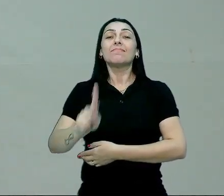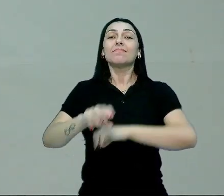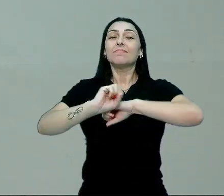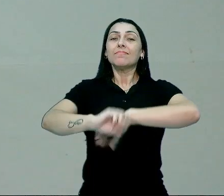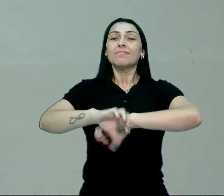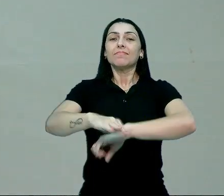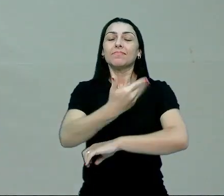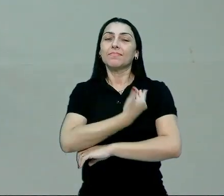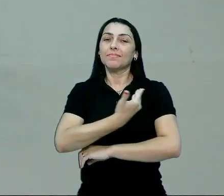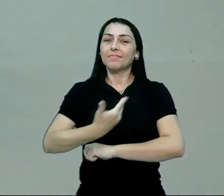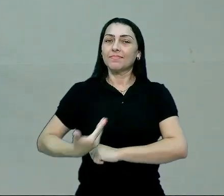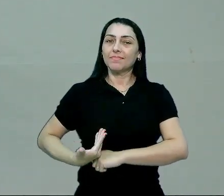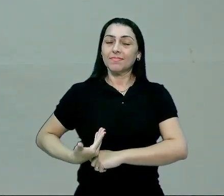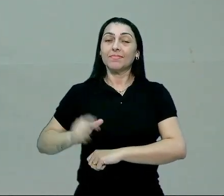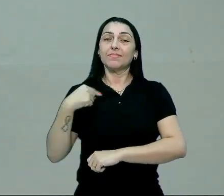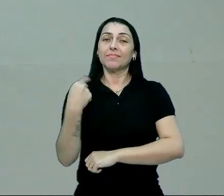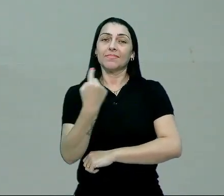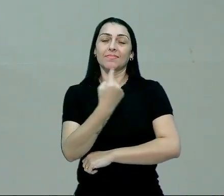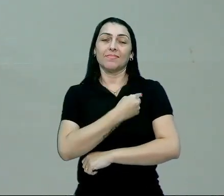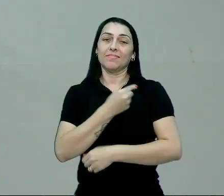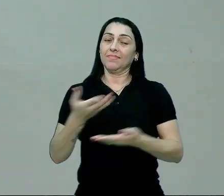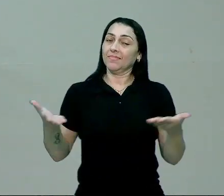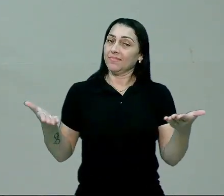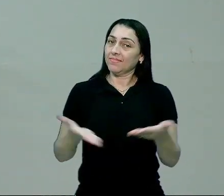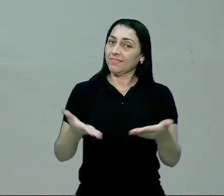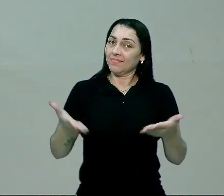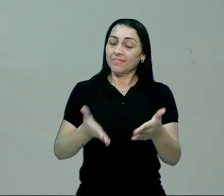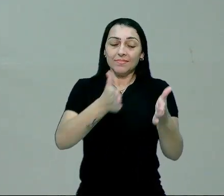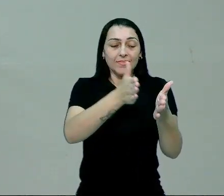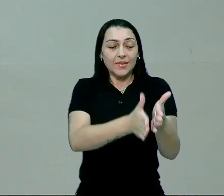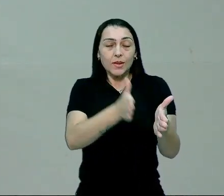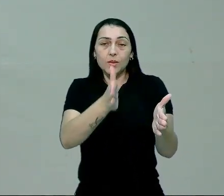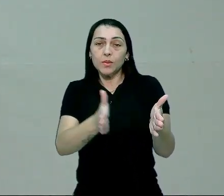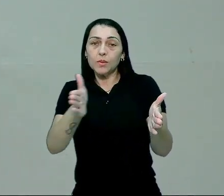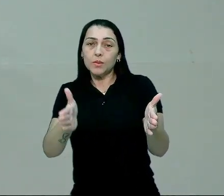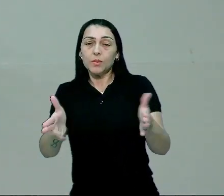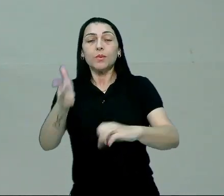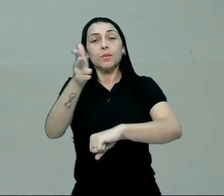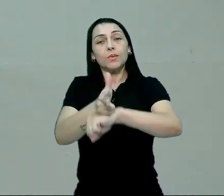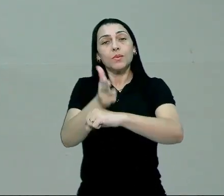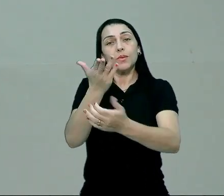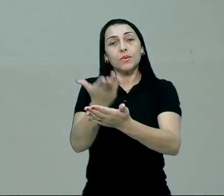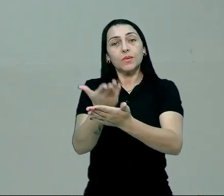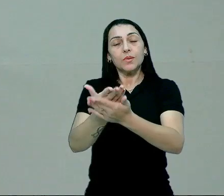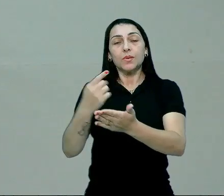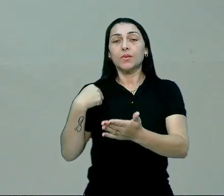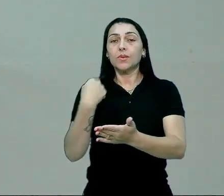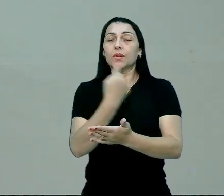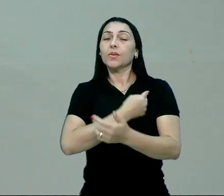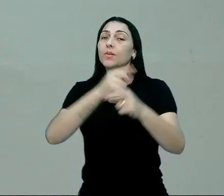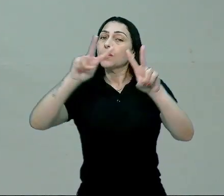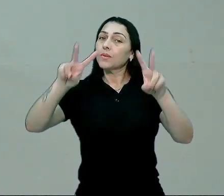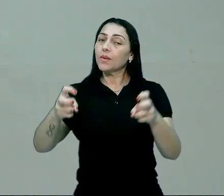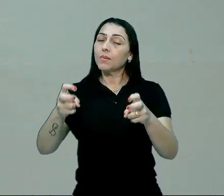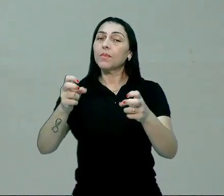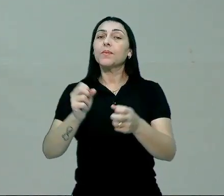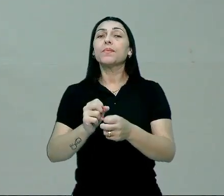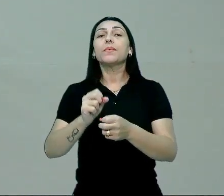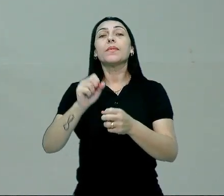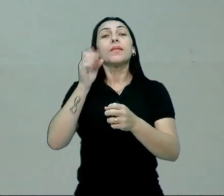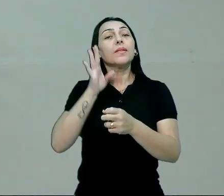Rede Pública de Ensino, e nós estamos em uma sequência de videoaulas em que o nosso tema é